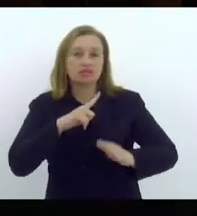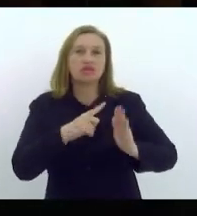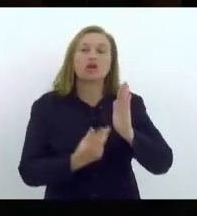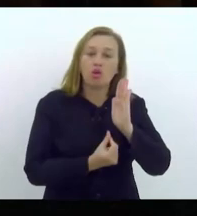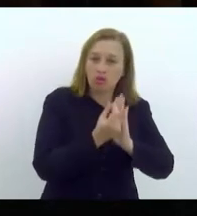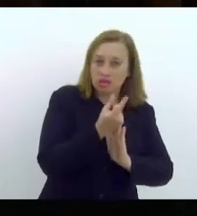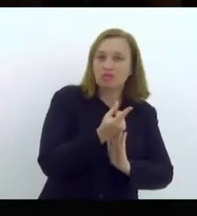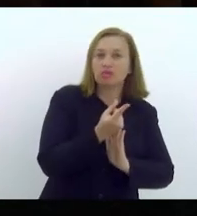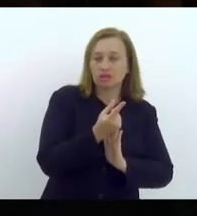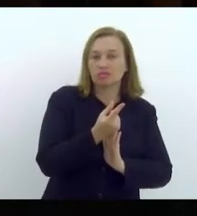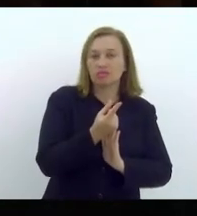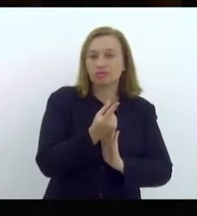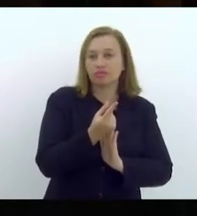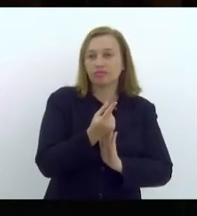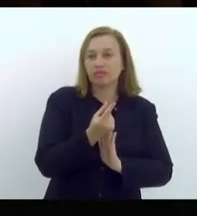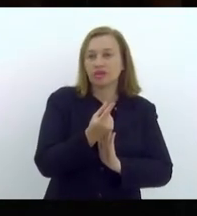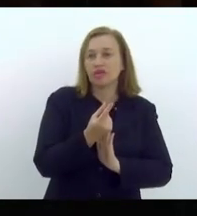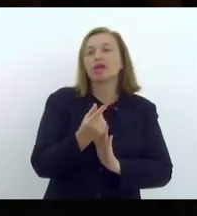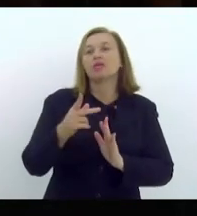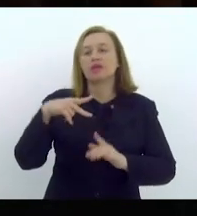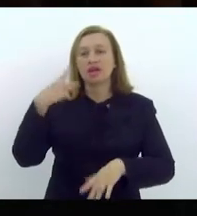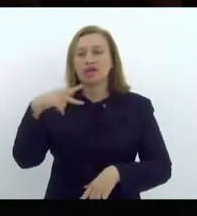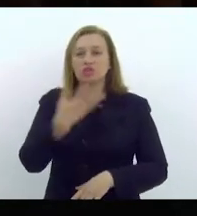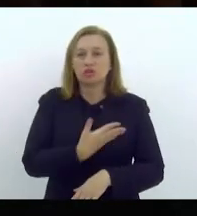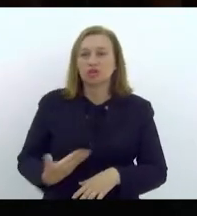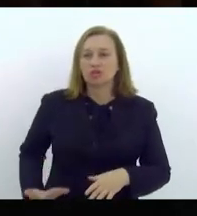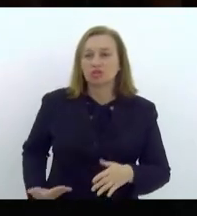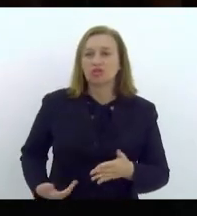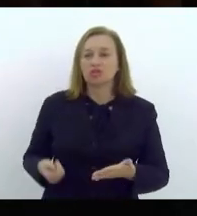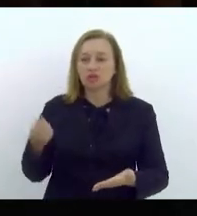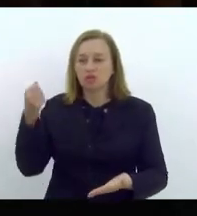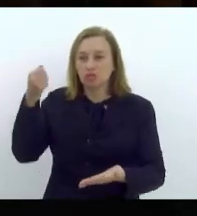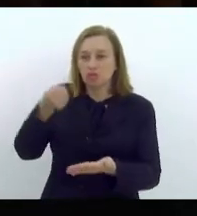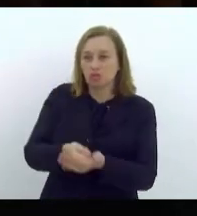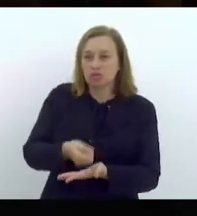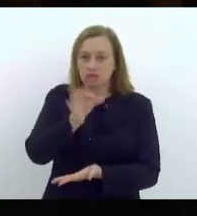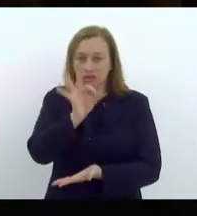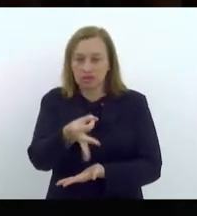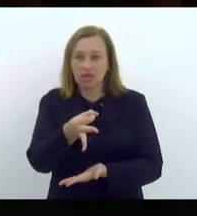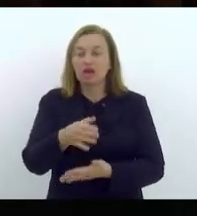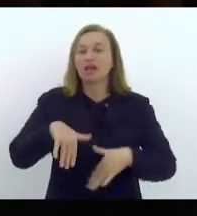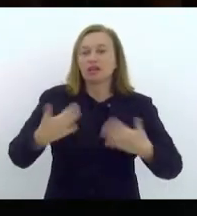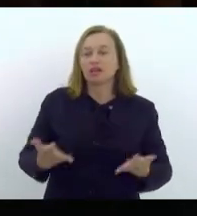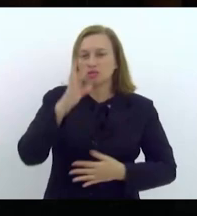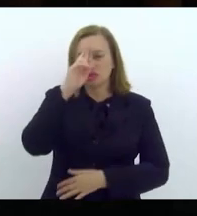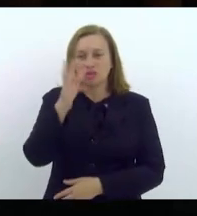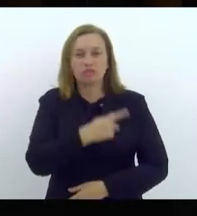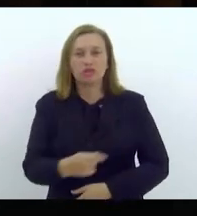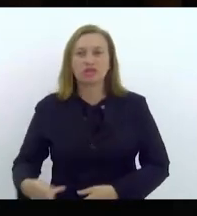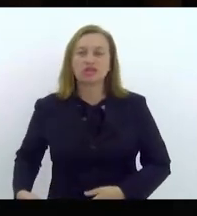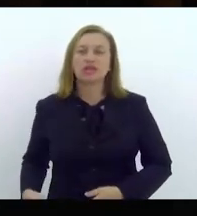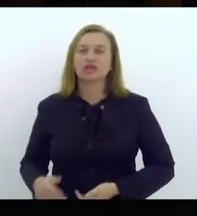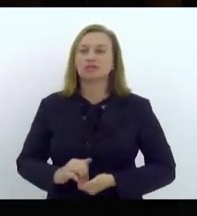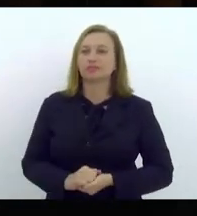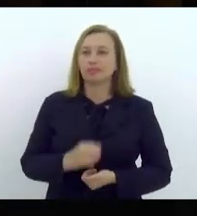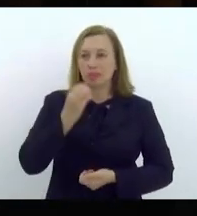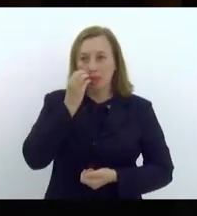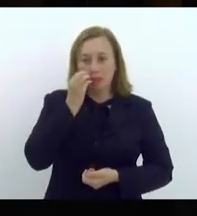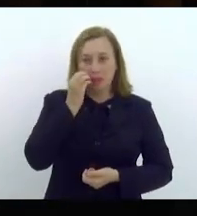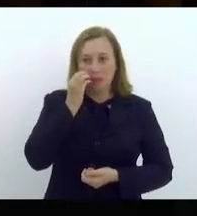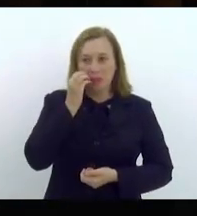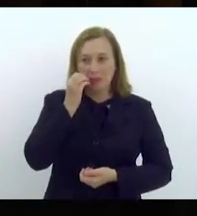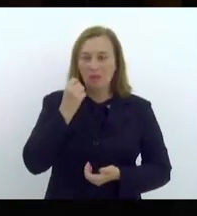públicas se estabeleçam de maneira concreta. Então, senhor presidente, fica aqui o nosso